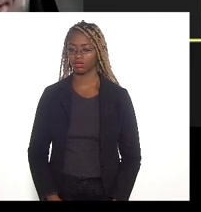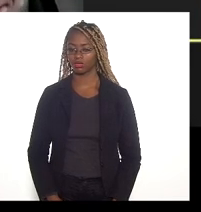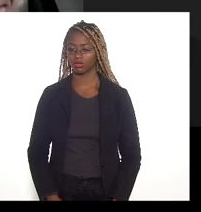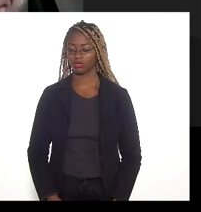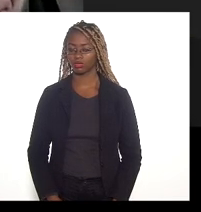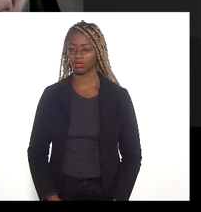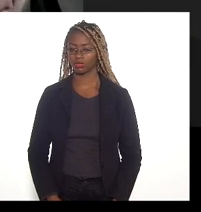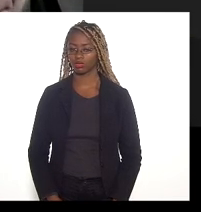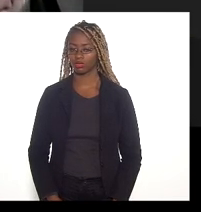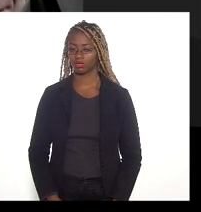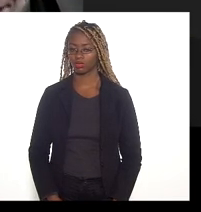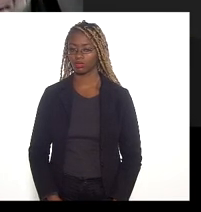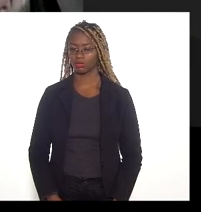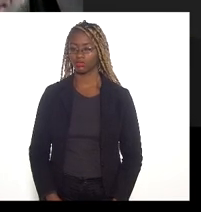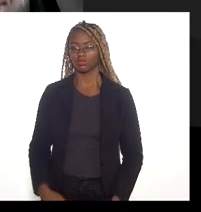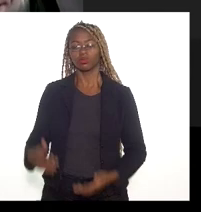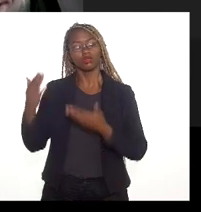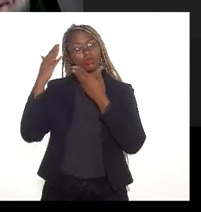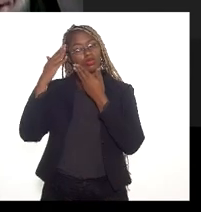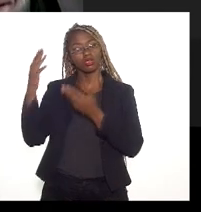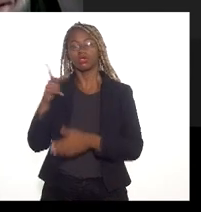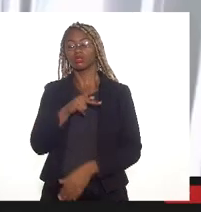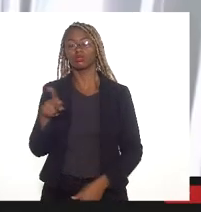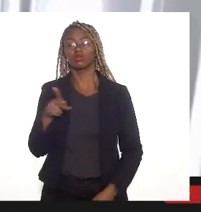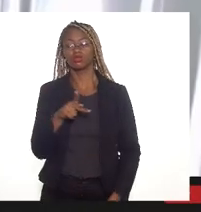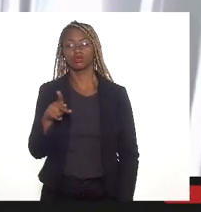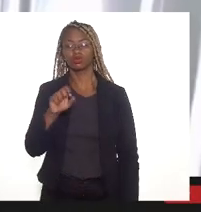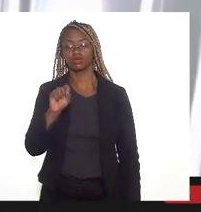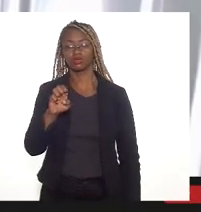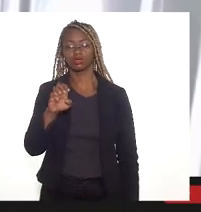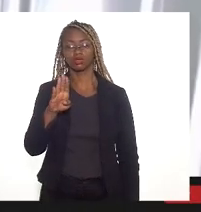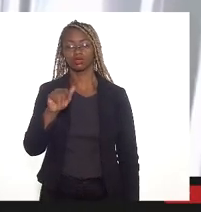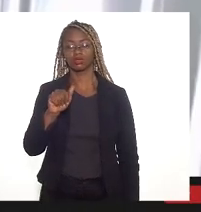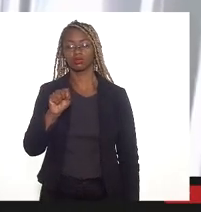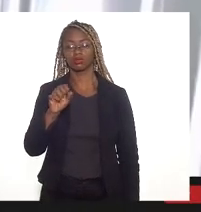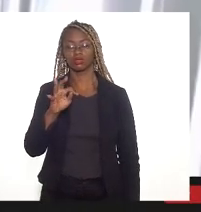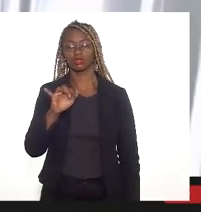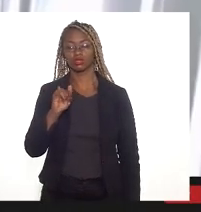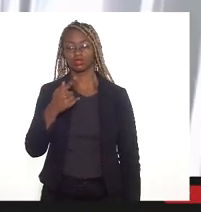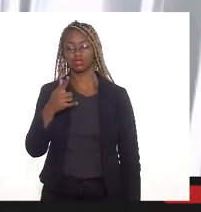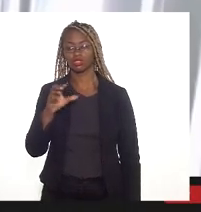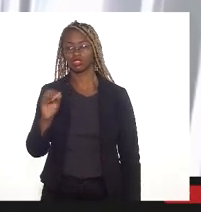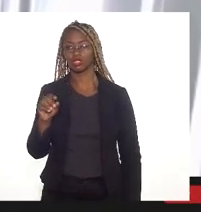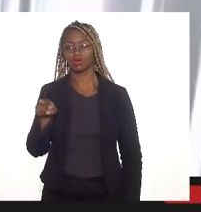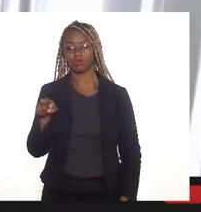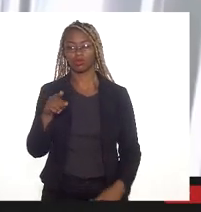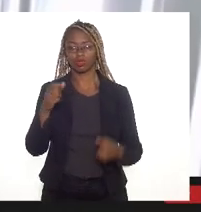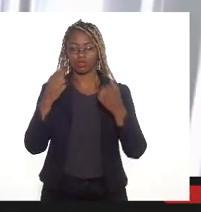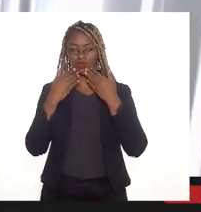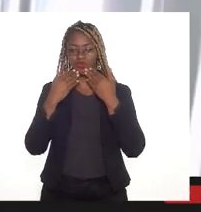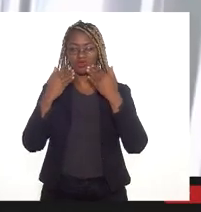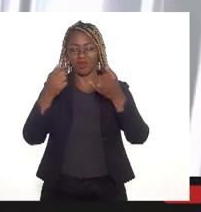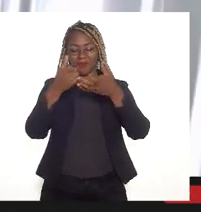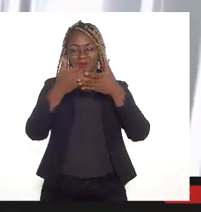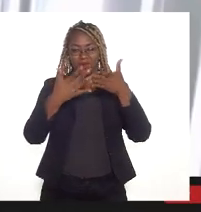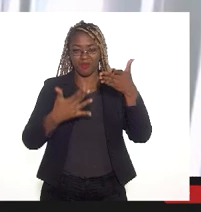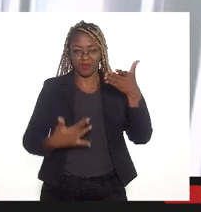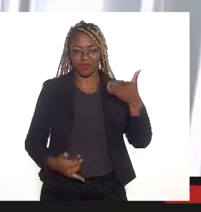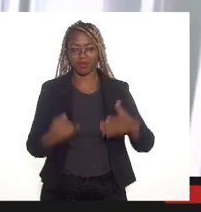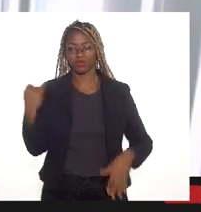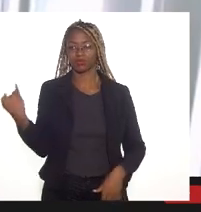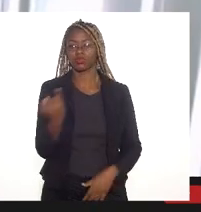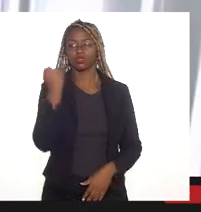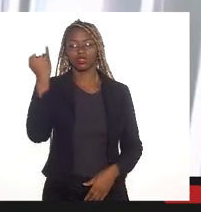Obrigado, muito obrigado, professor Sebastião Raulino, por essa apresentação tão detalhada, importante,